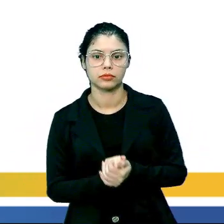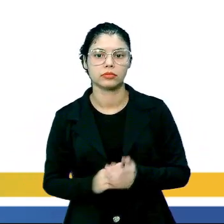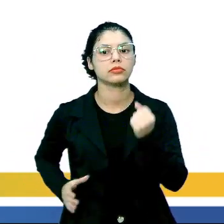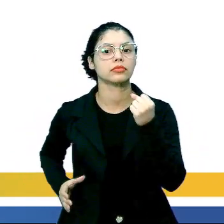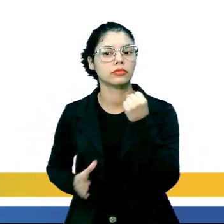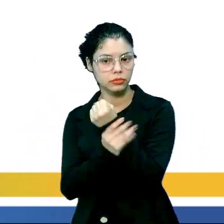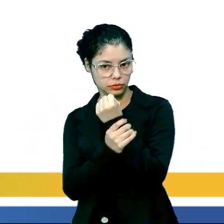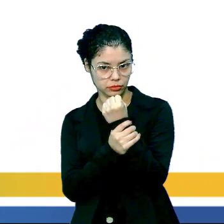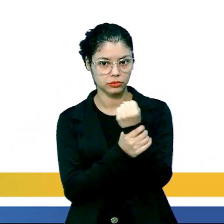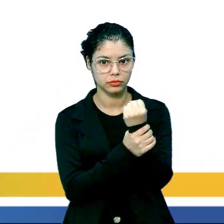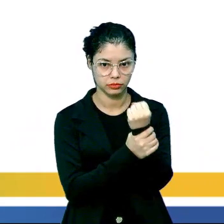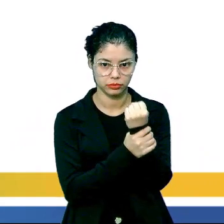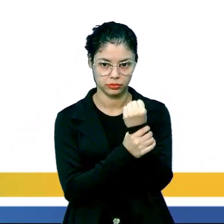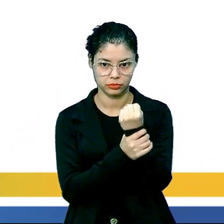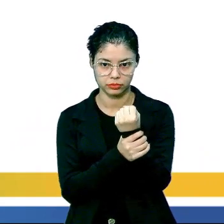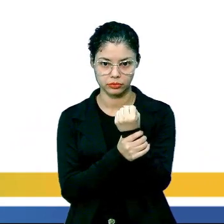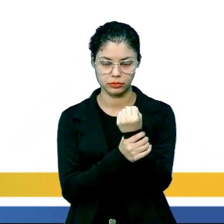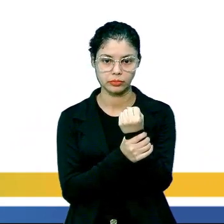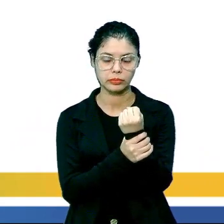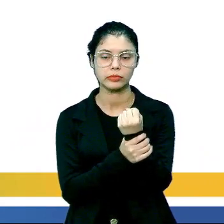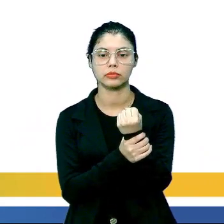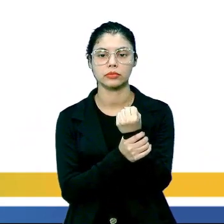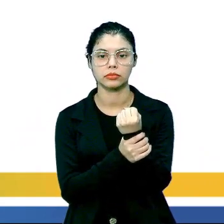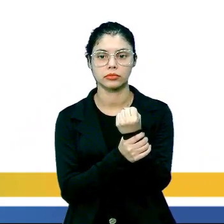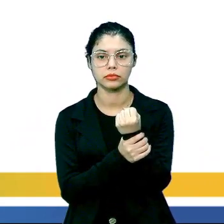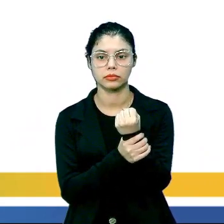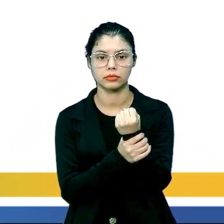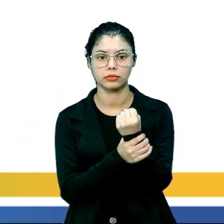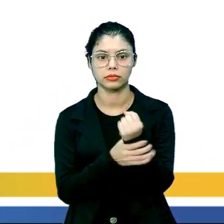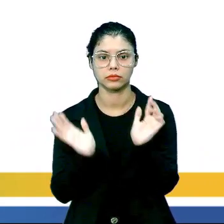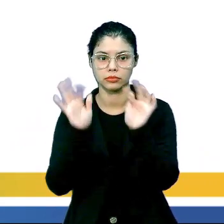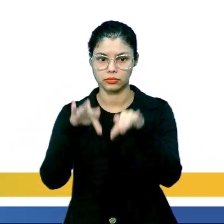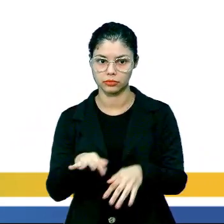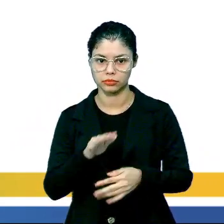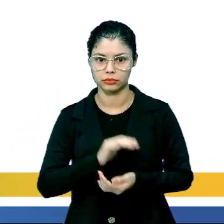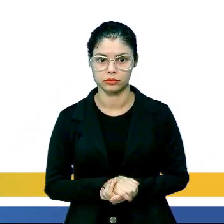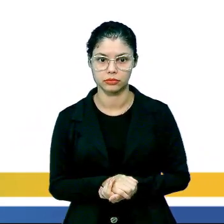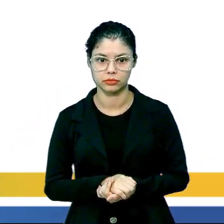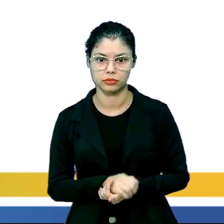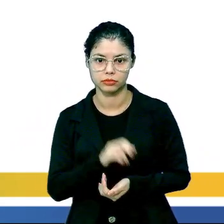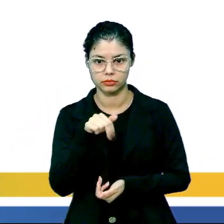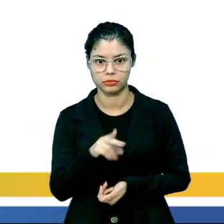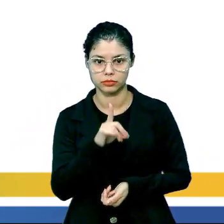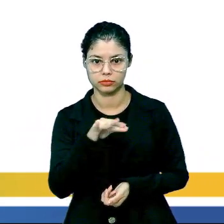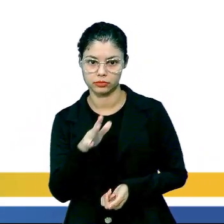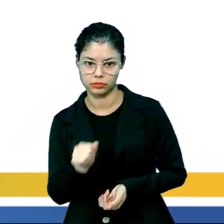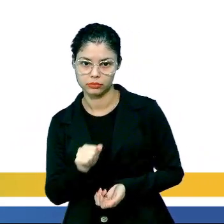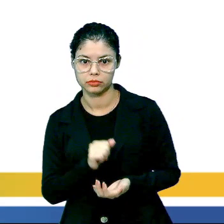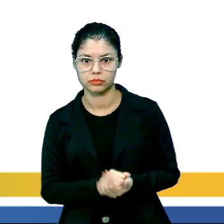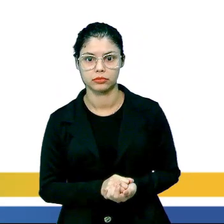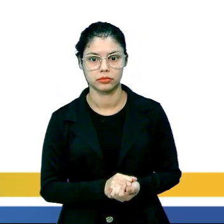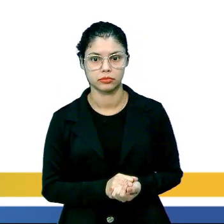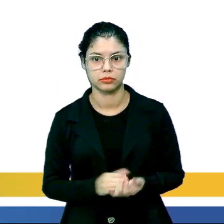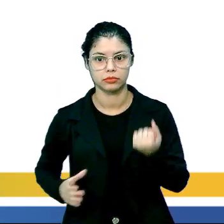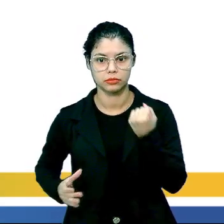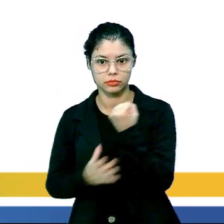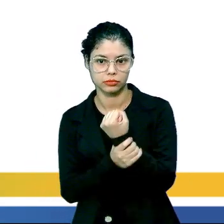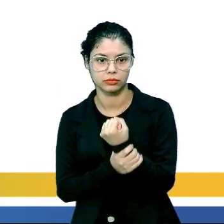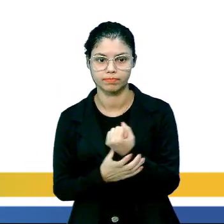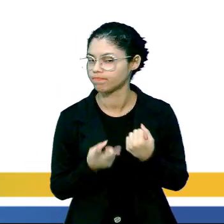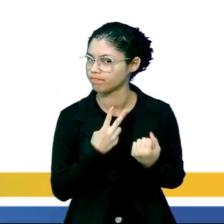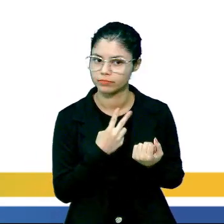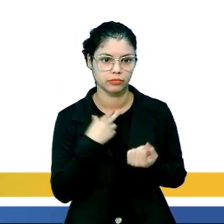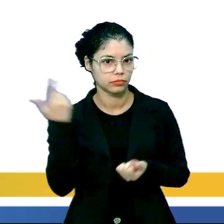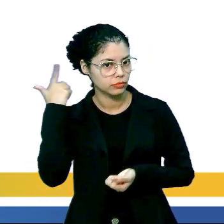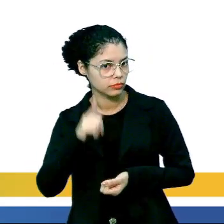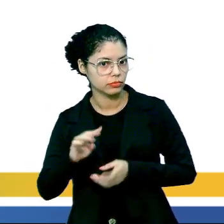humanos. E aí, ele continua, no entanto, já vou concluir o meu parágrafo, no entanto, essa segurança